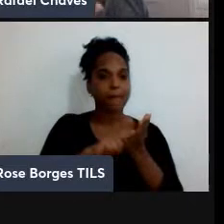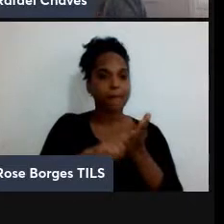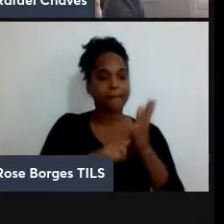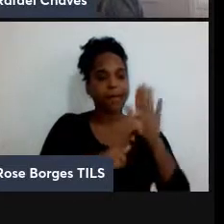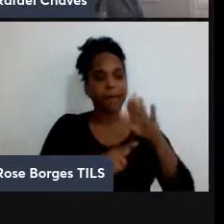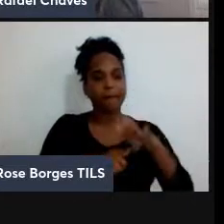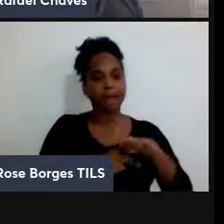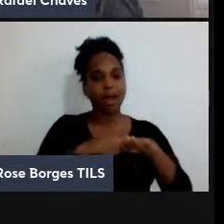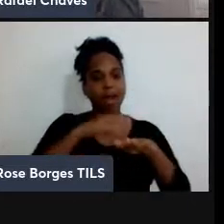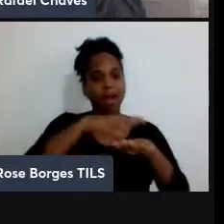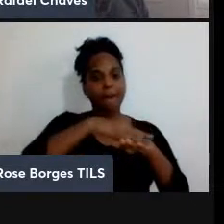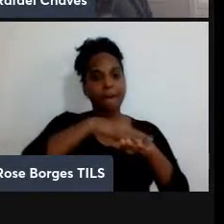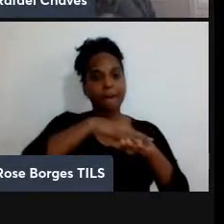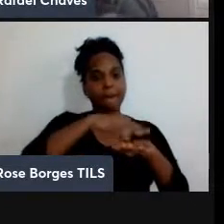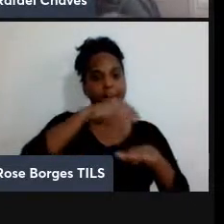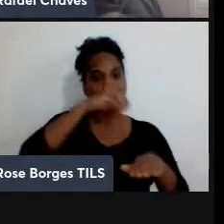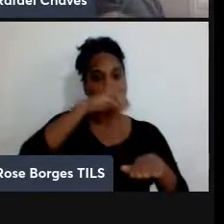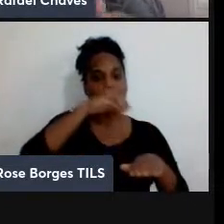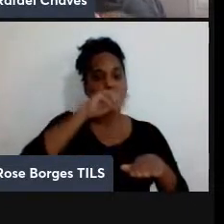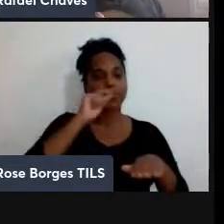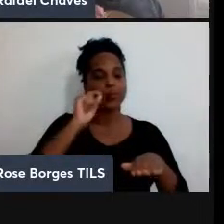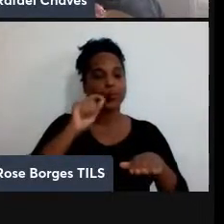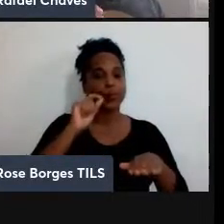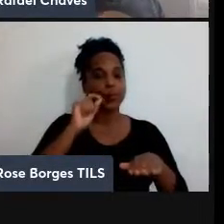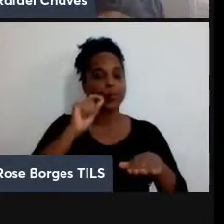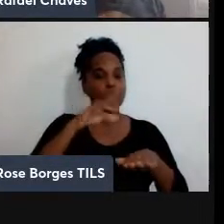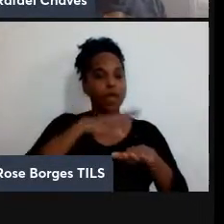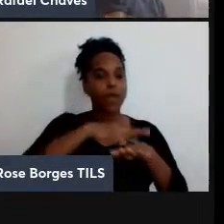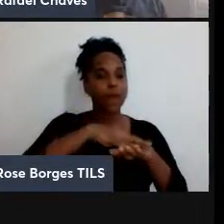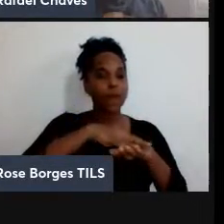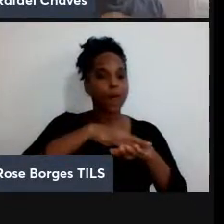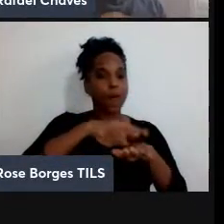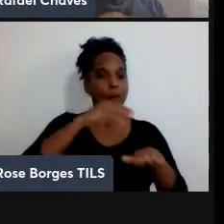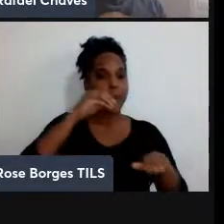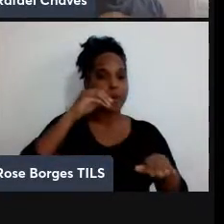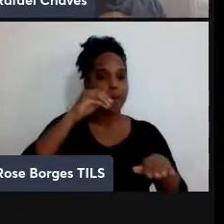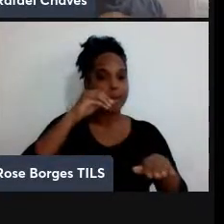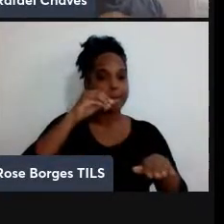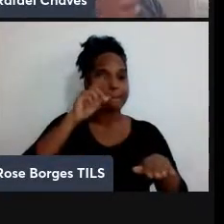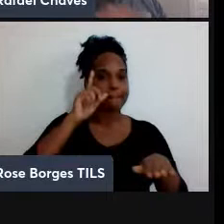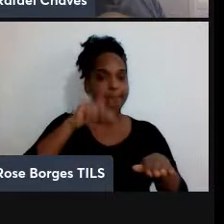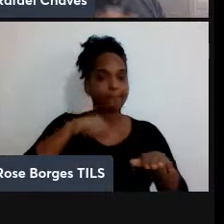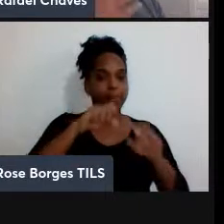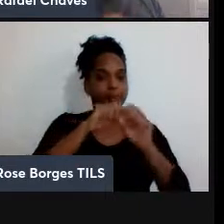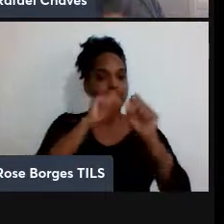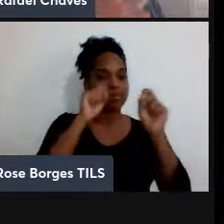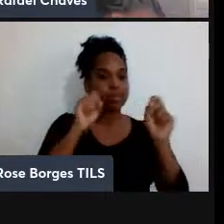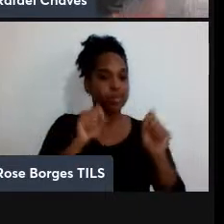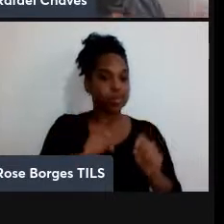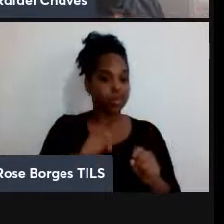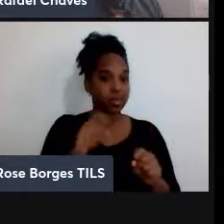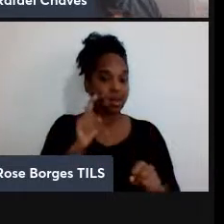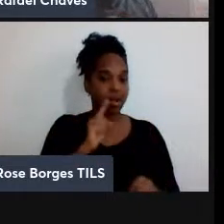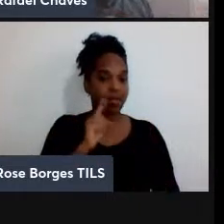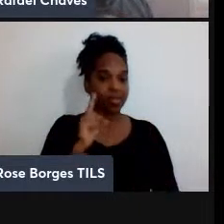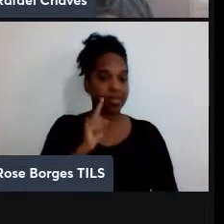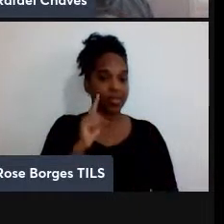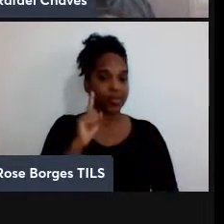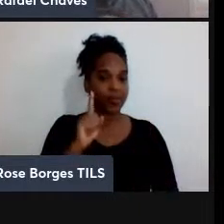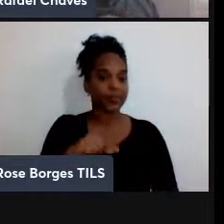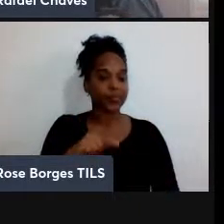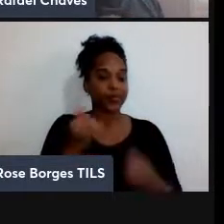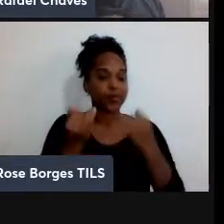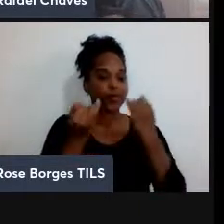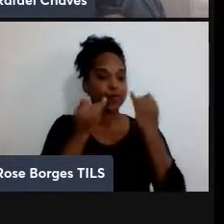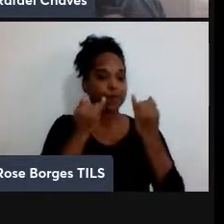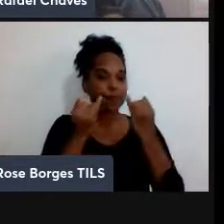é um processo de cópia? O que eu estou copiando não é o sistema físico, mas sim a informação contida naquele sistema